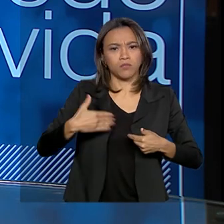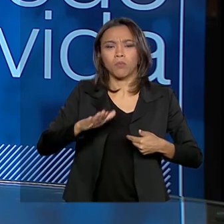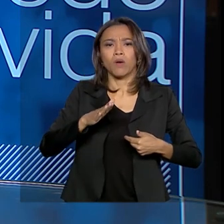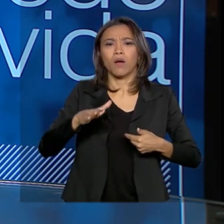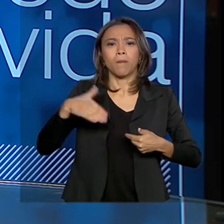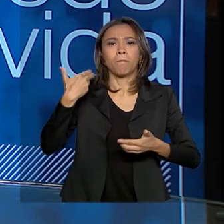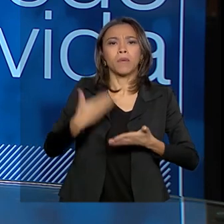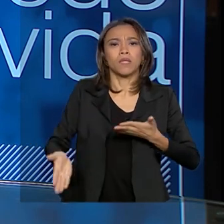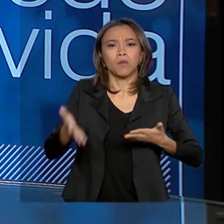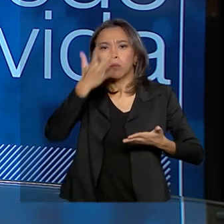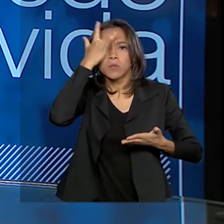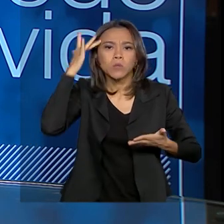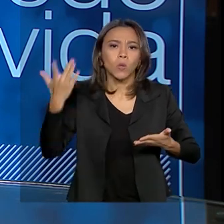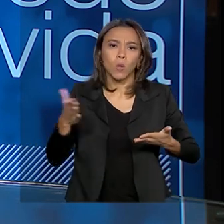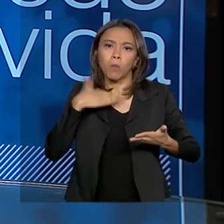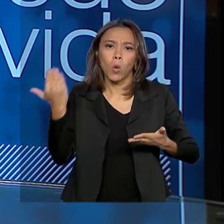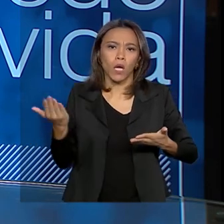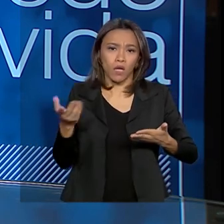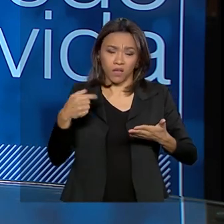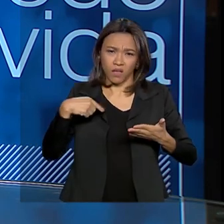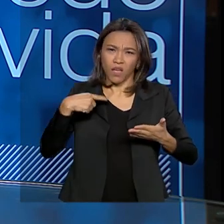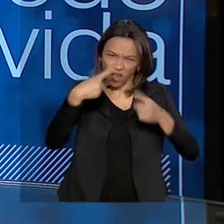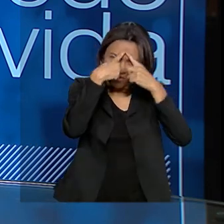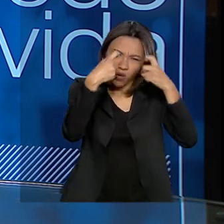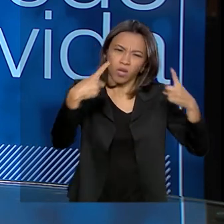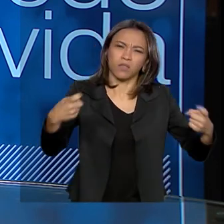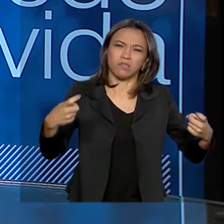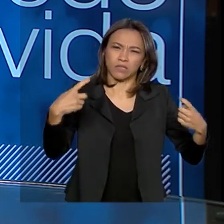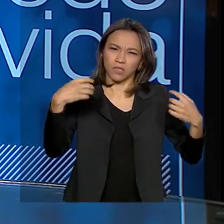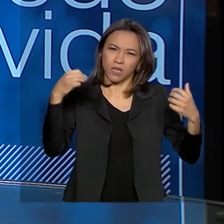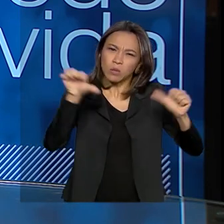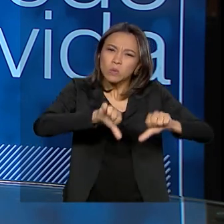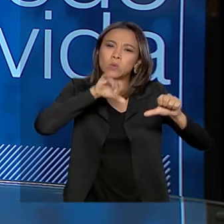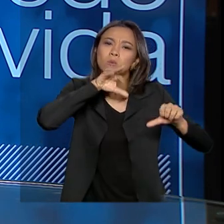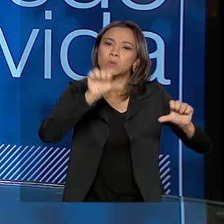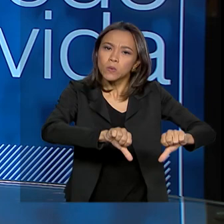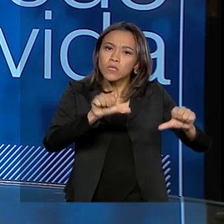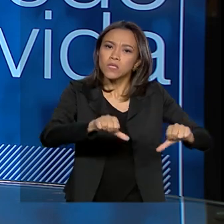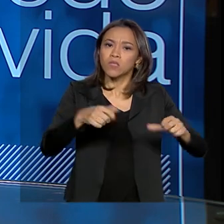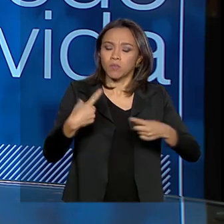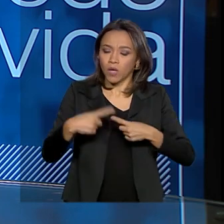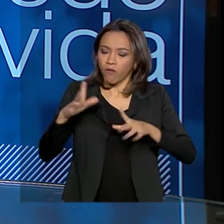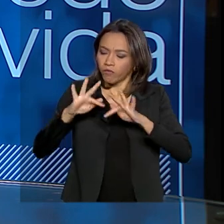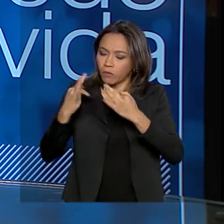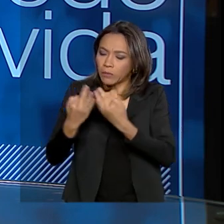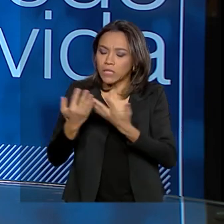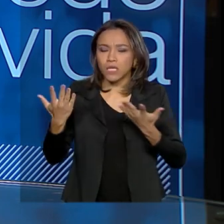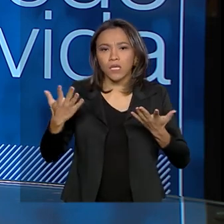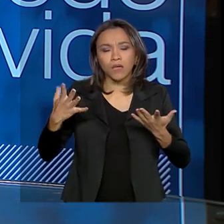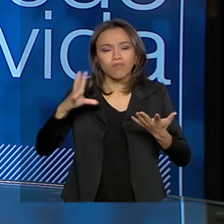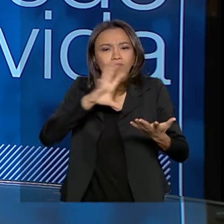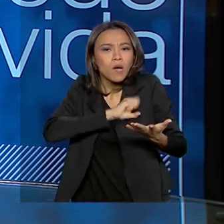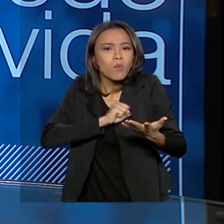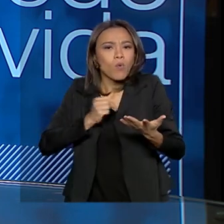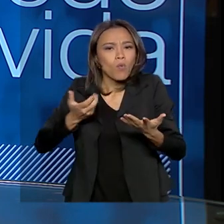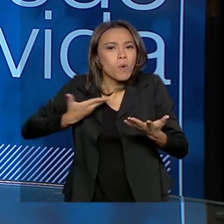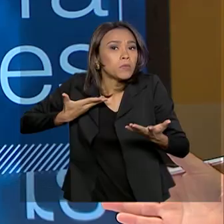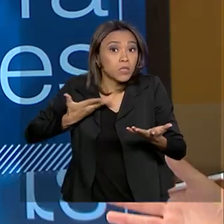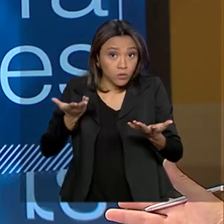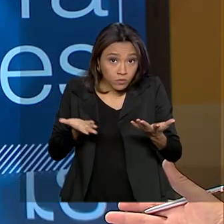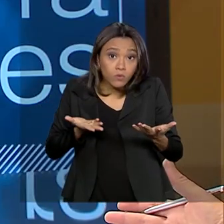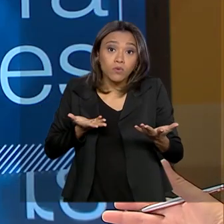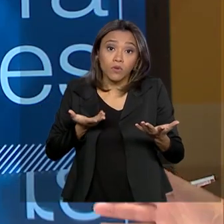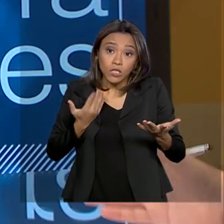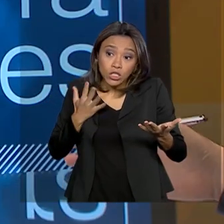O trânsito é muito cruel, a violência no trânsito, porque você aguarda um familiar, uma pessoa querida, um amigo, para